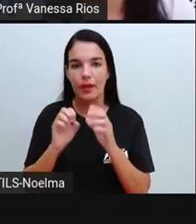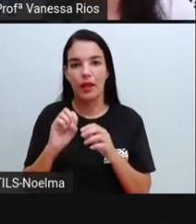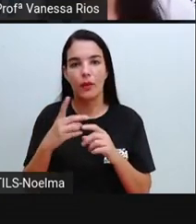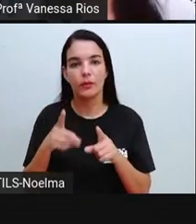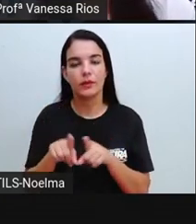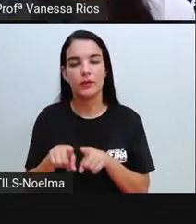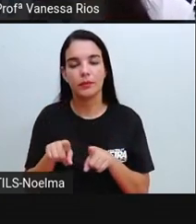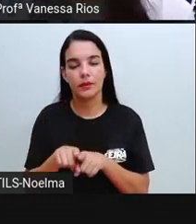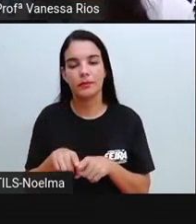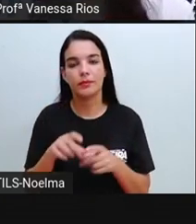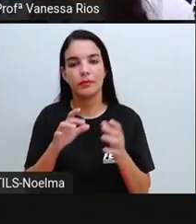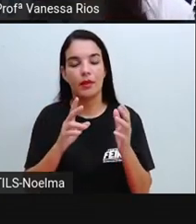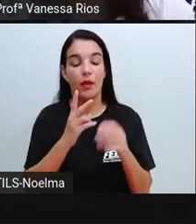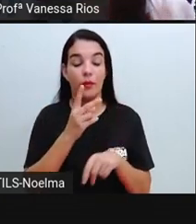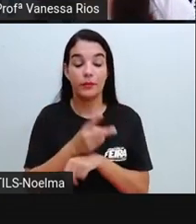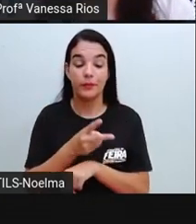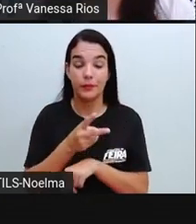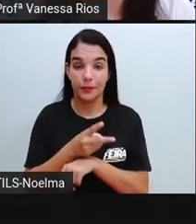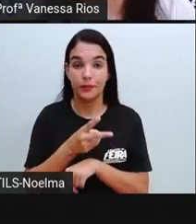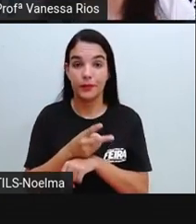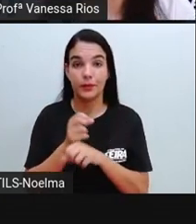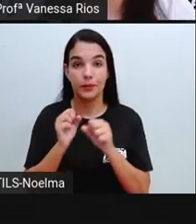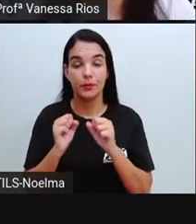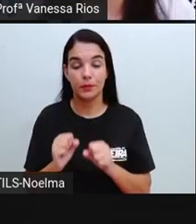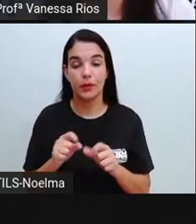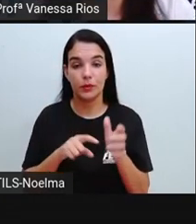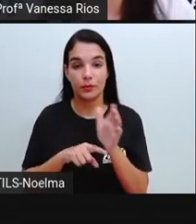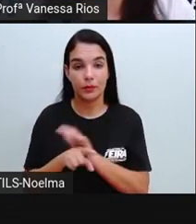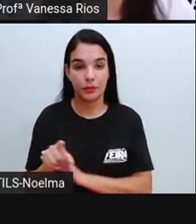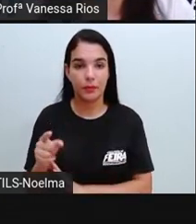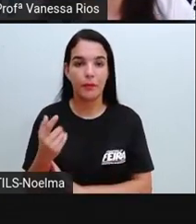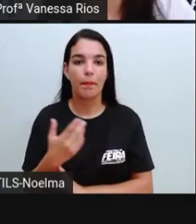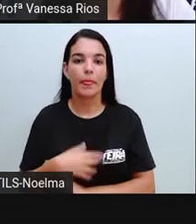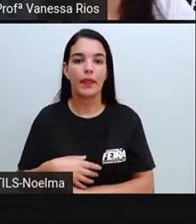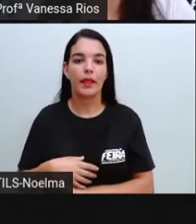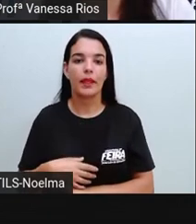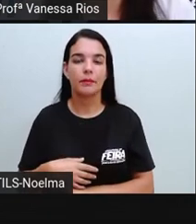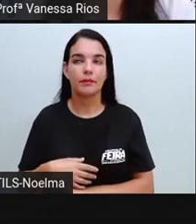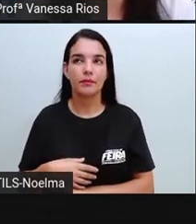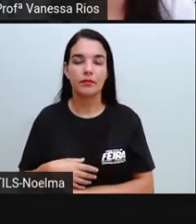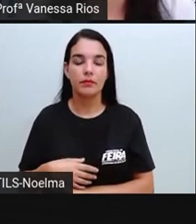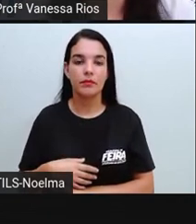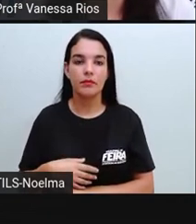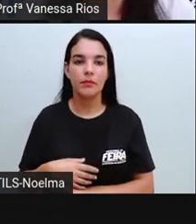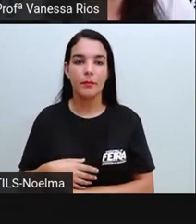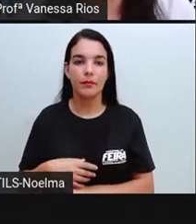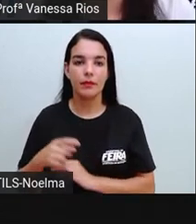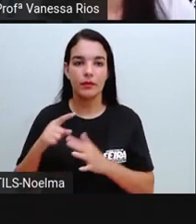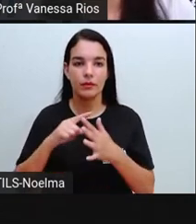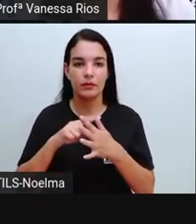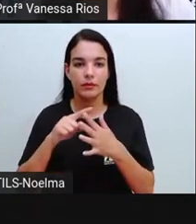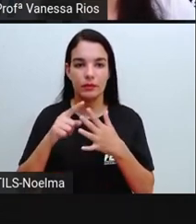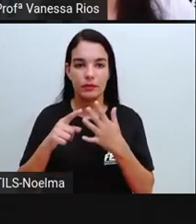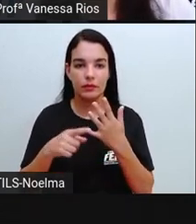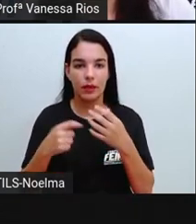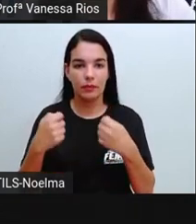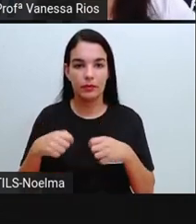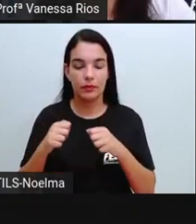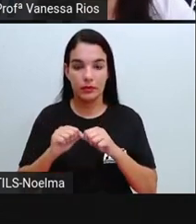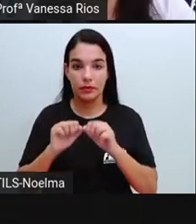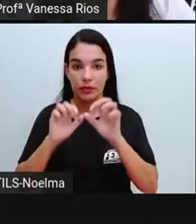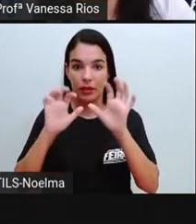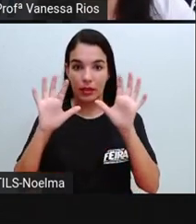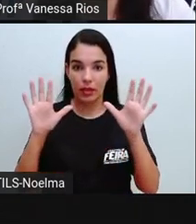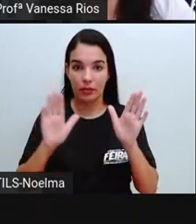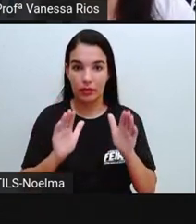sendo aí o entrevistador e escolhendo alguém para você entrevistar. O que é que você deve fazer? Deixar claro o